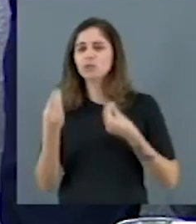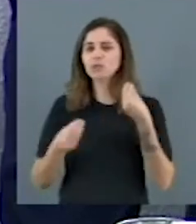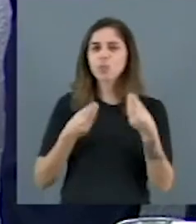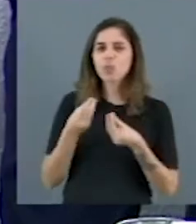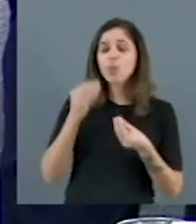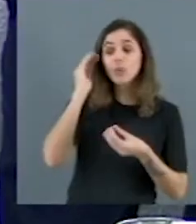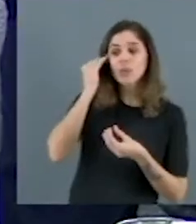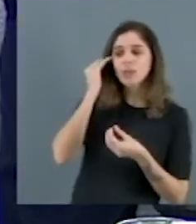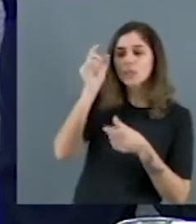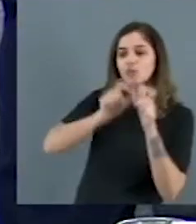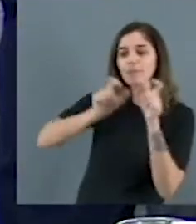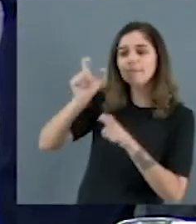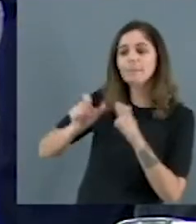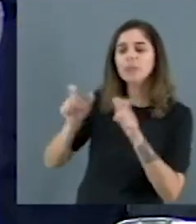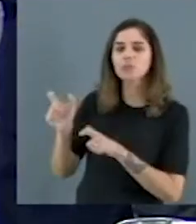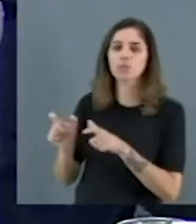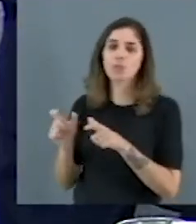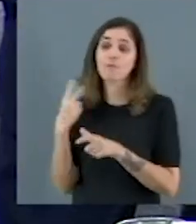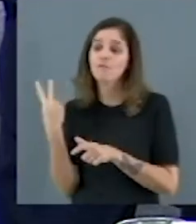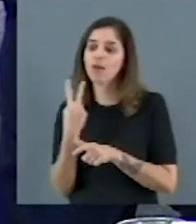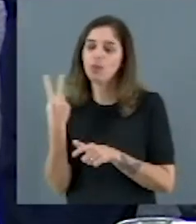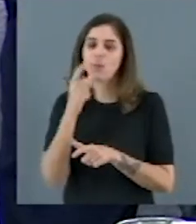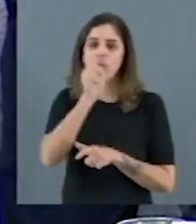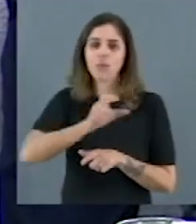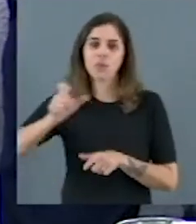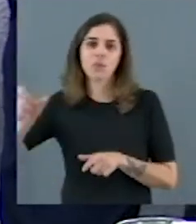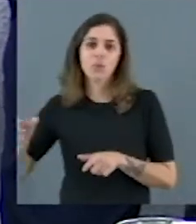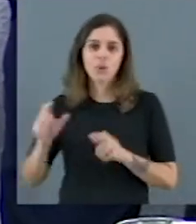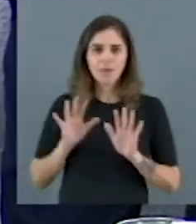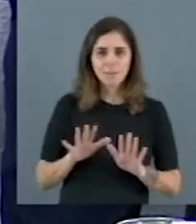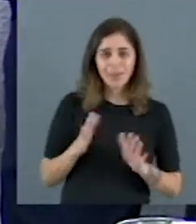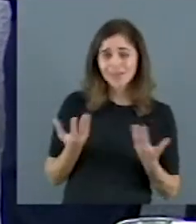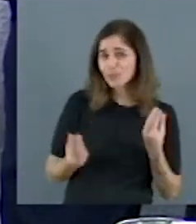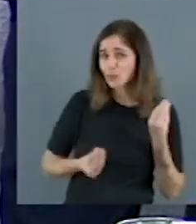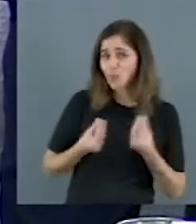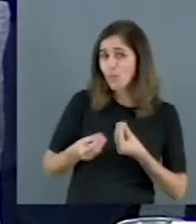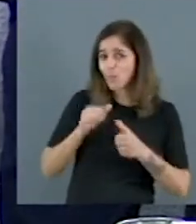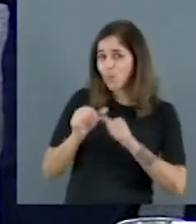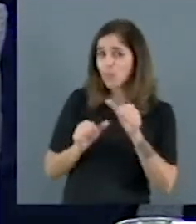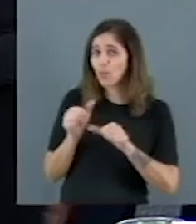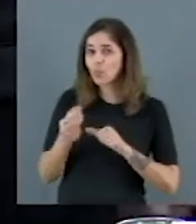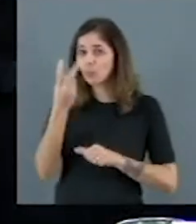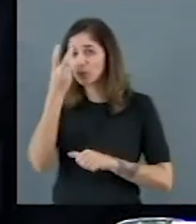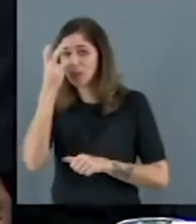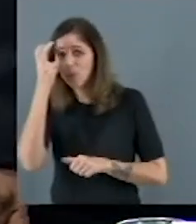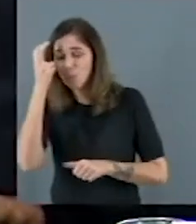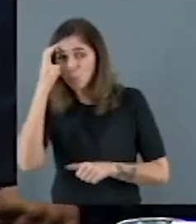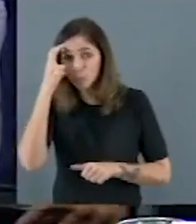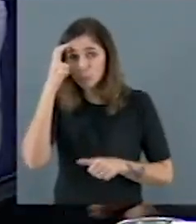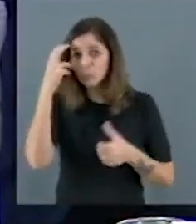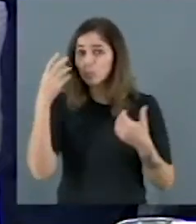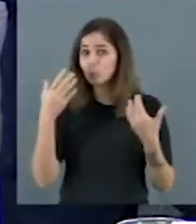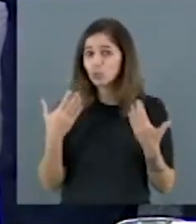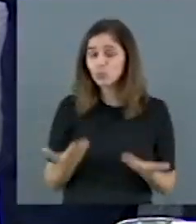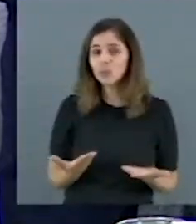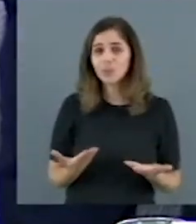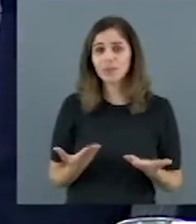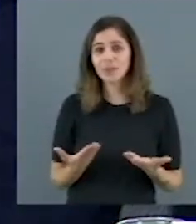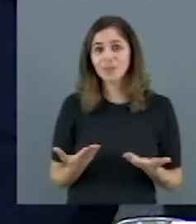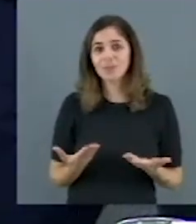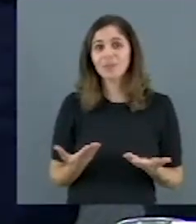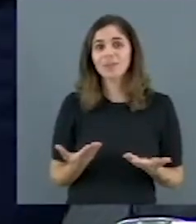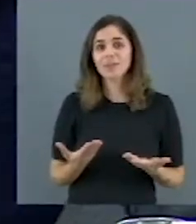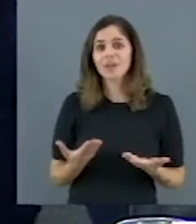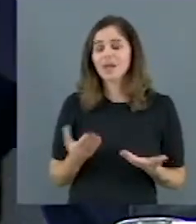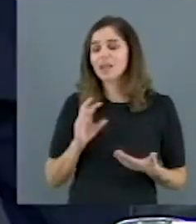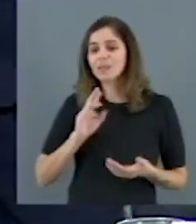vale o outro. Isso não se faz. Uma cultura de mudança nos processos de alteridade não se faz de forma